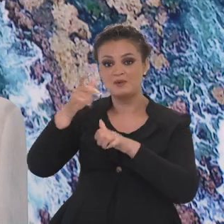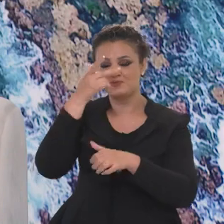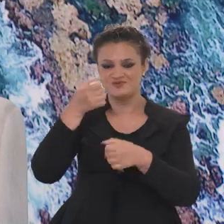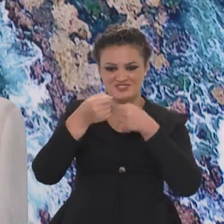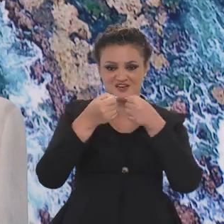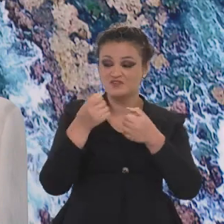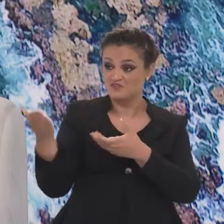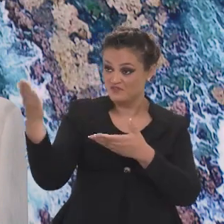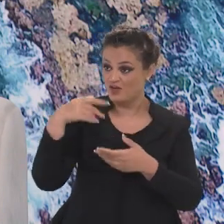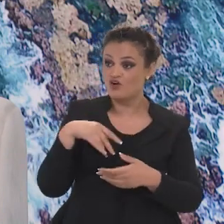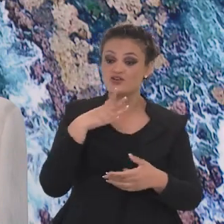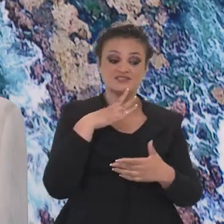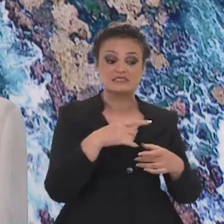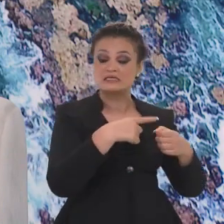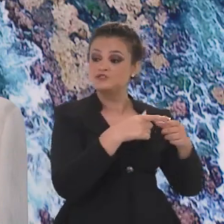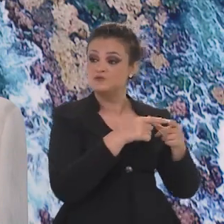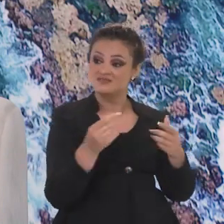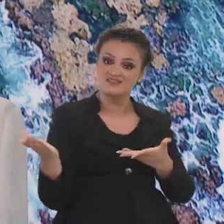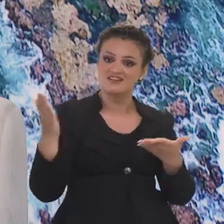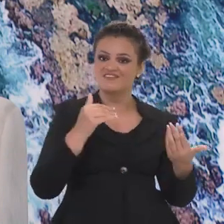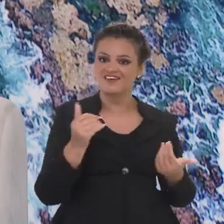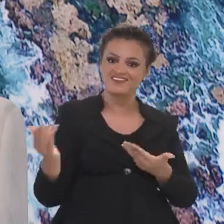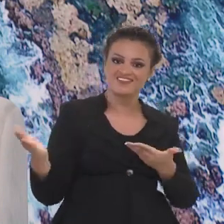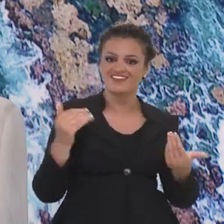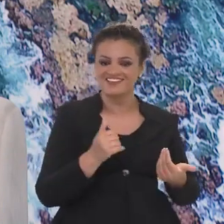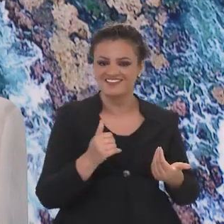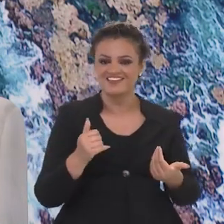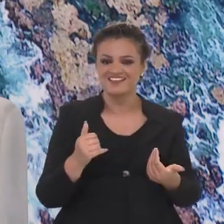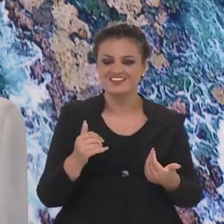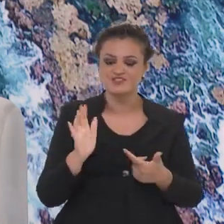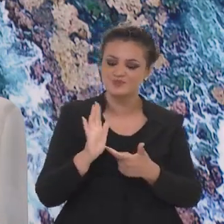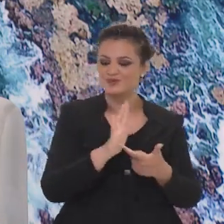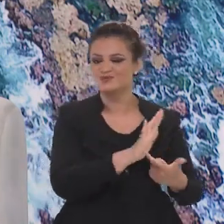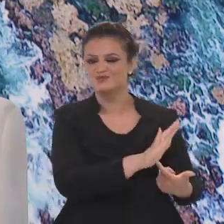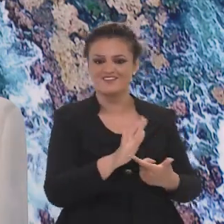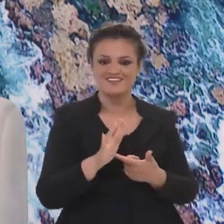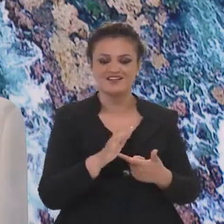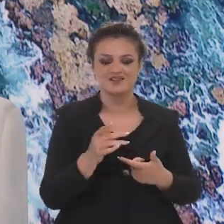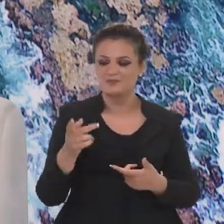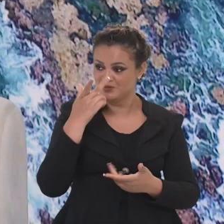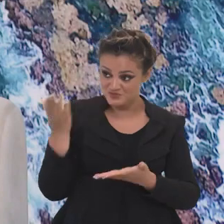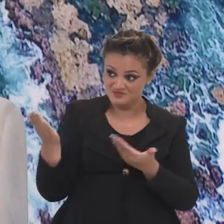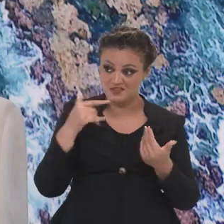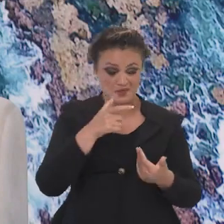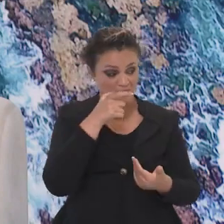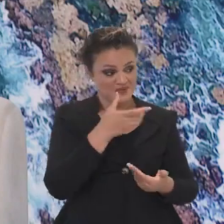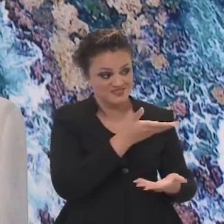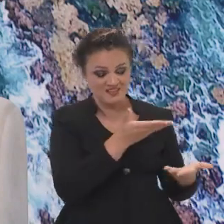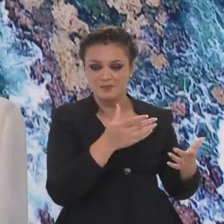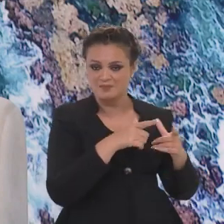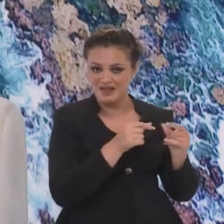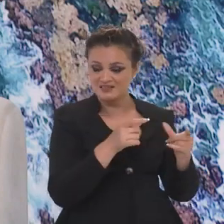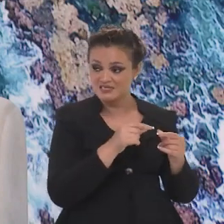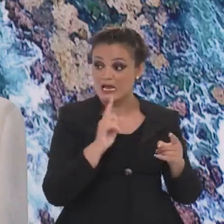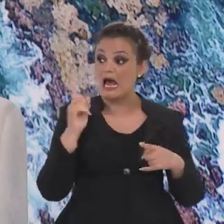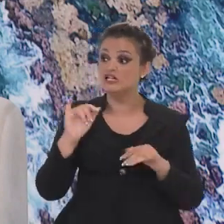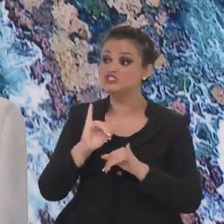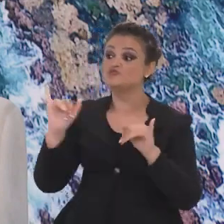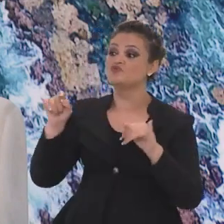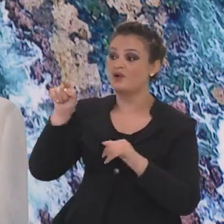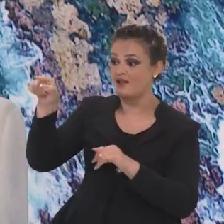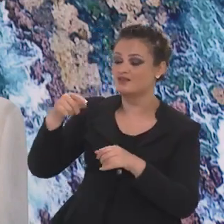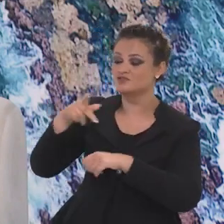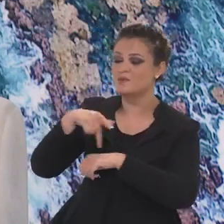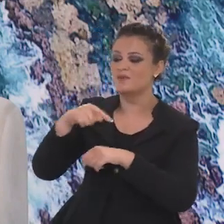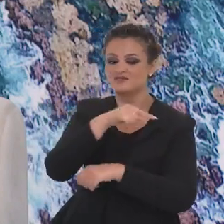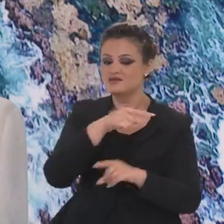diversos jornalistas para conhecer Brasília, por exemplo. A gente fez o que a gente chama de press trip, Traz jornalistas para conhecer um lugar e